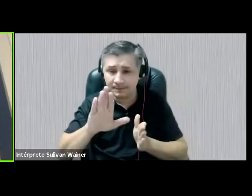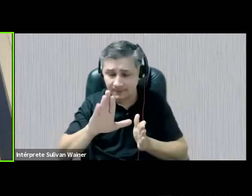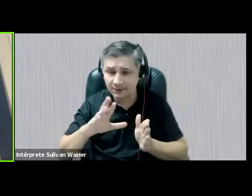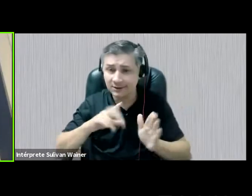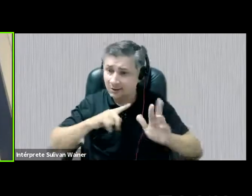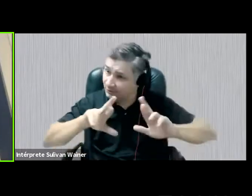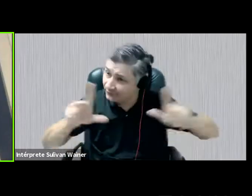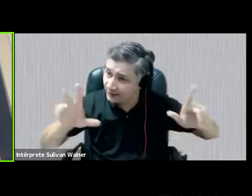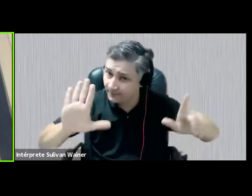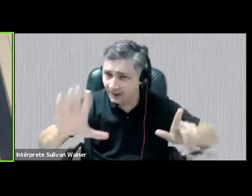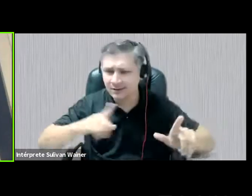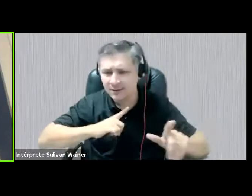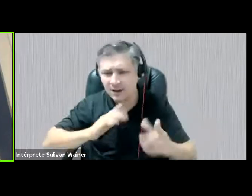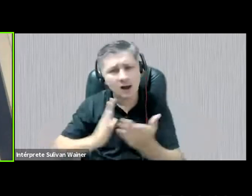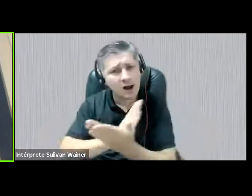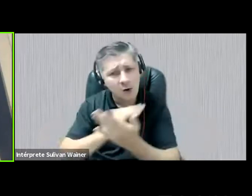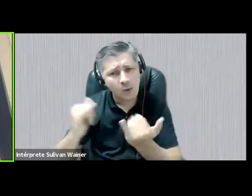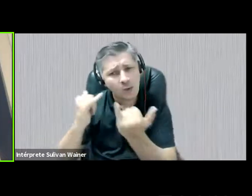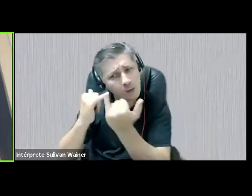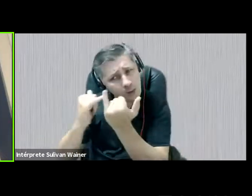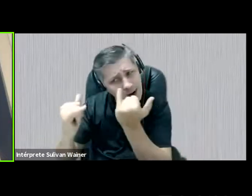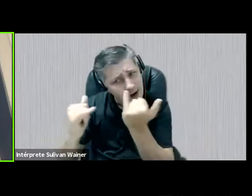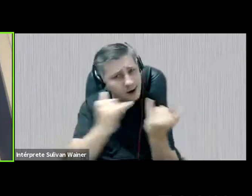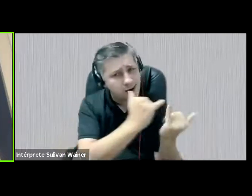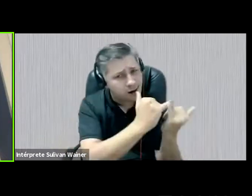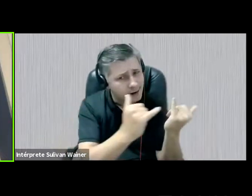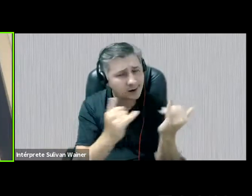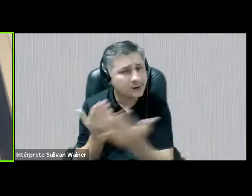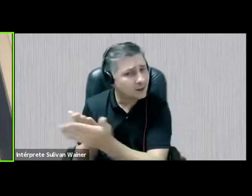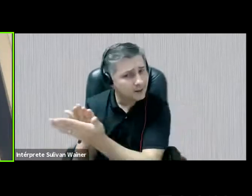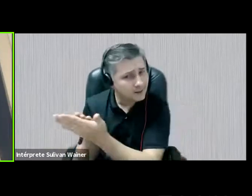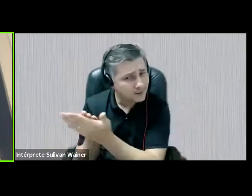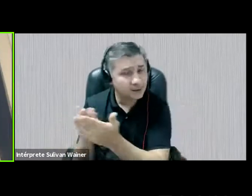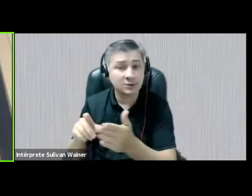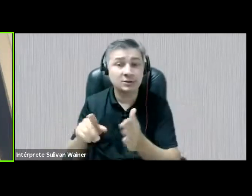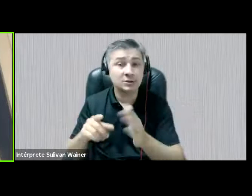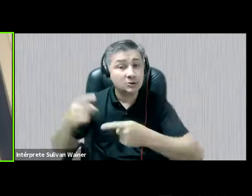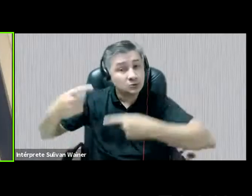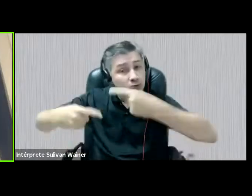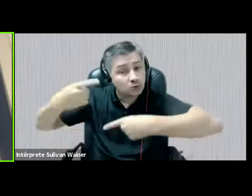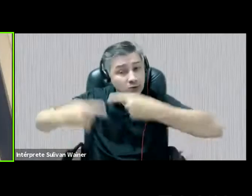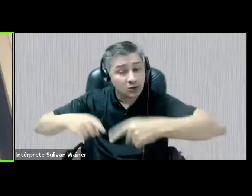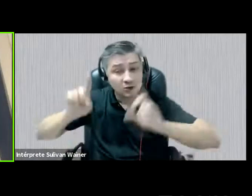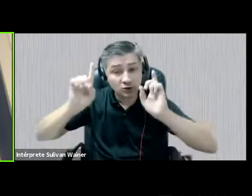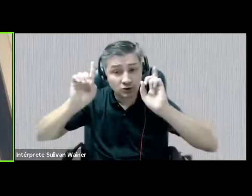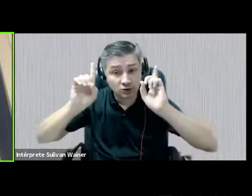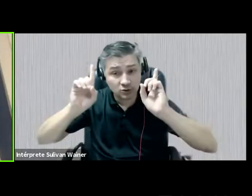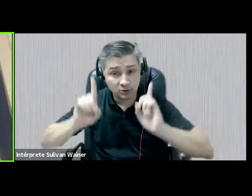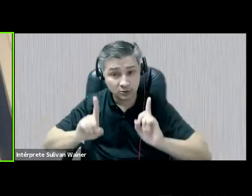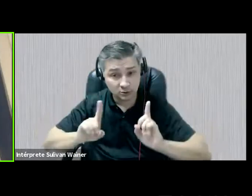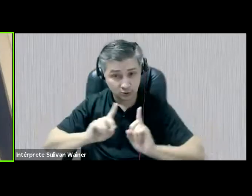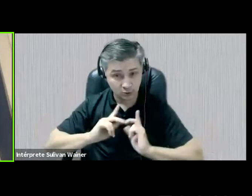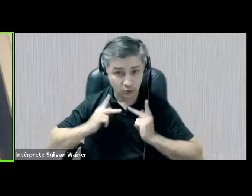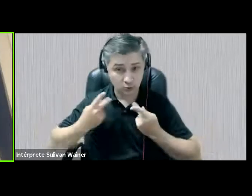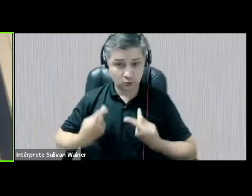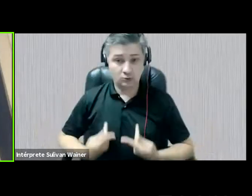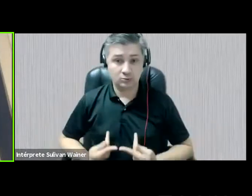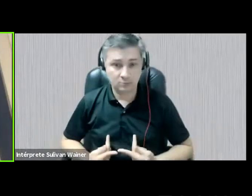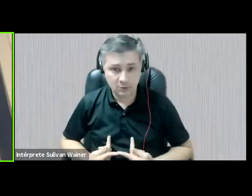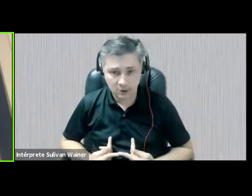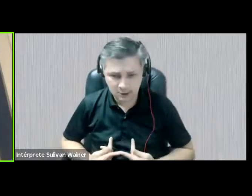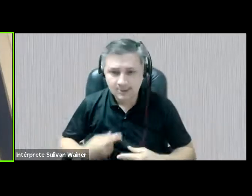nessa trajetória de conquista das discussões dos direitos humanos, né, então essa articulação e colaboração